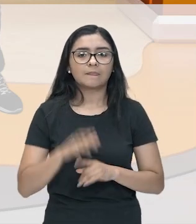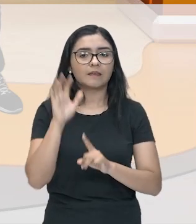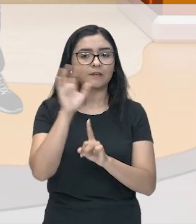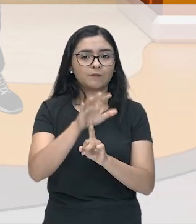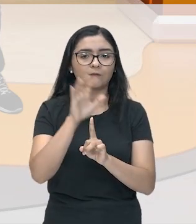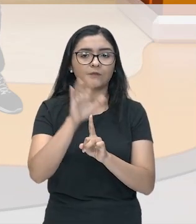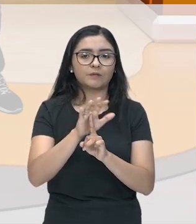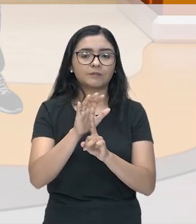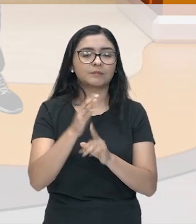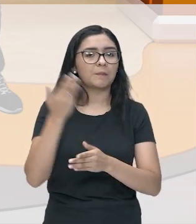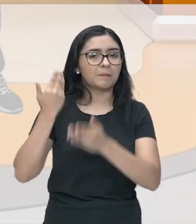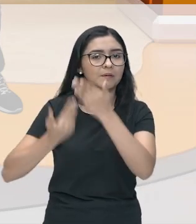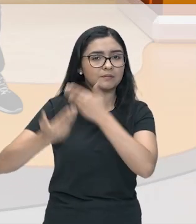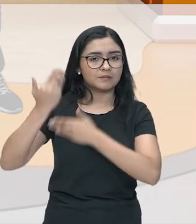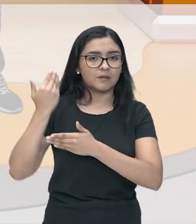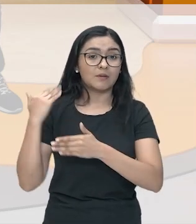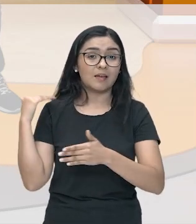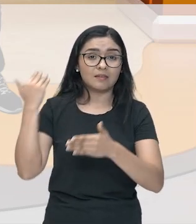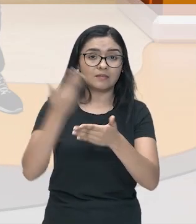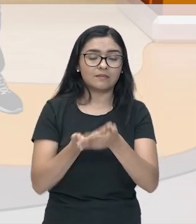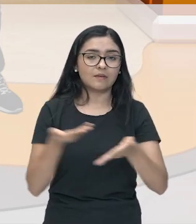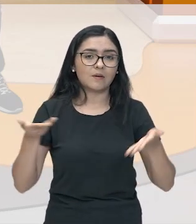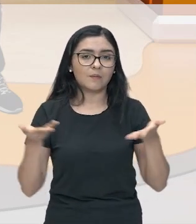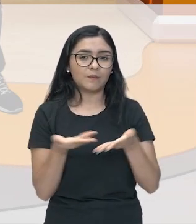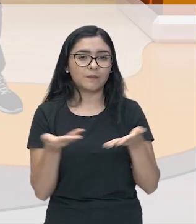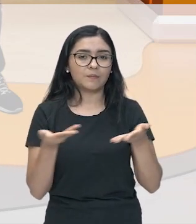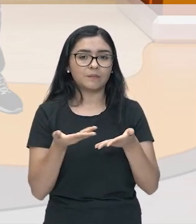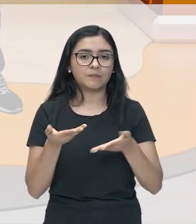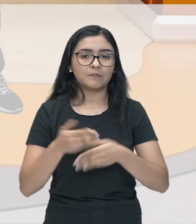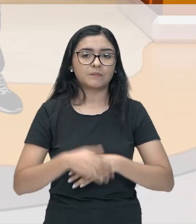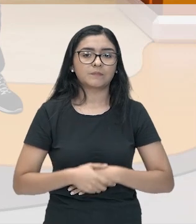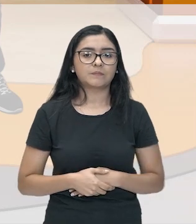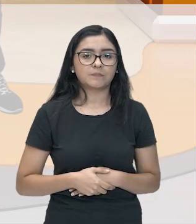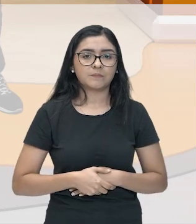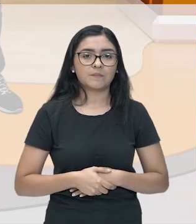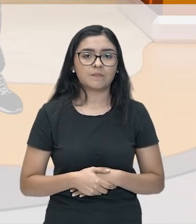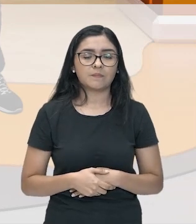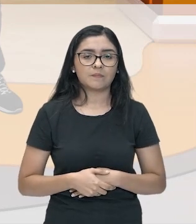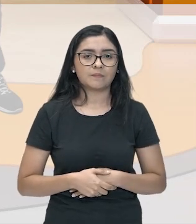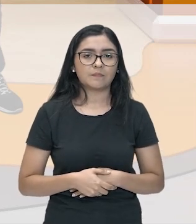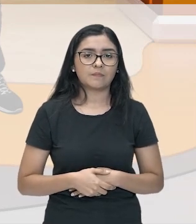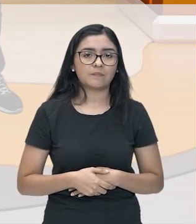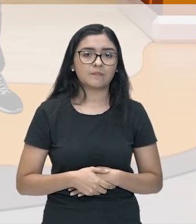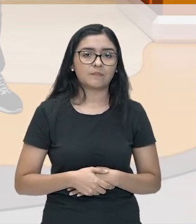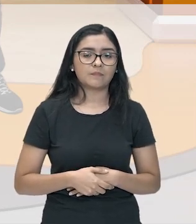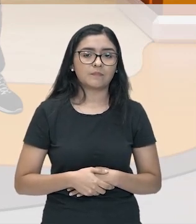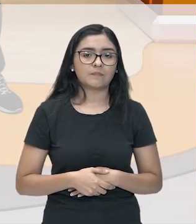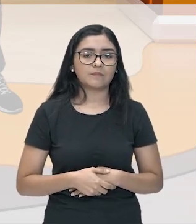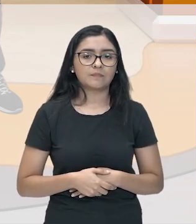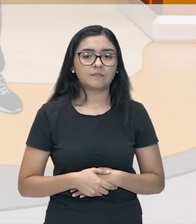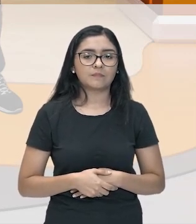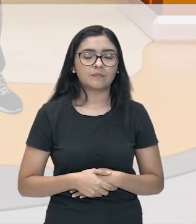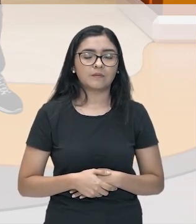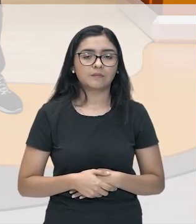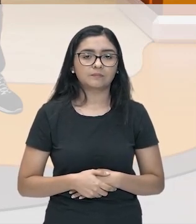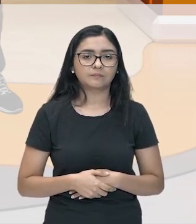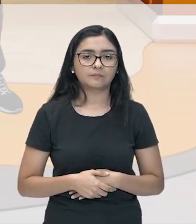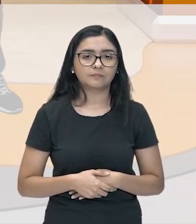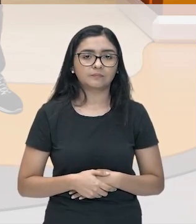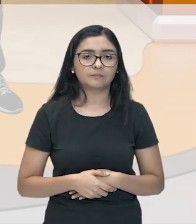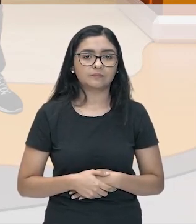da Antiguidade nos tempos atuais, na contemporaneidade. E,